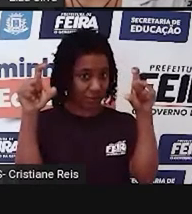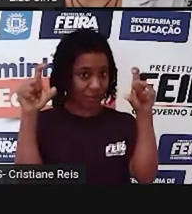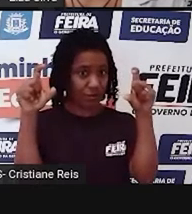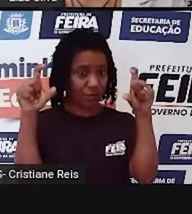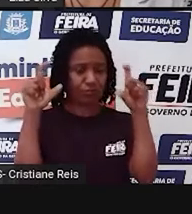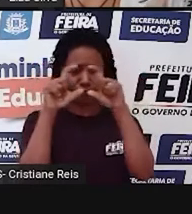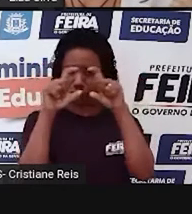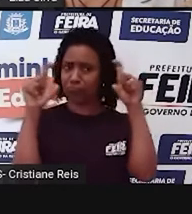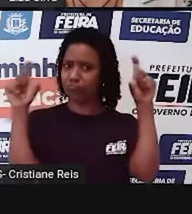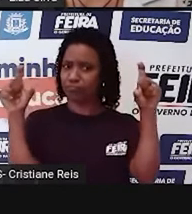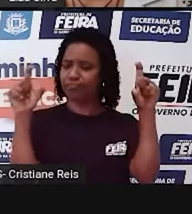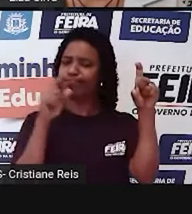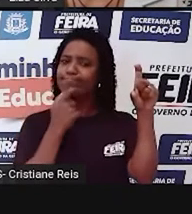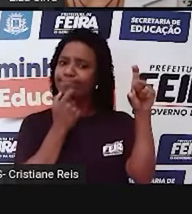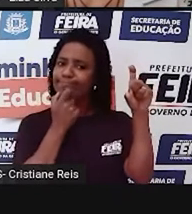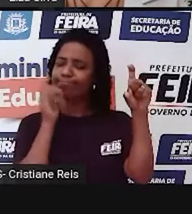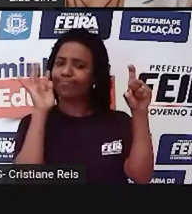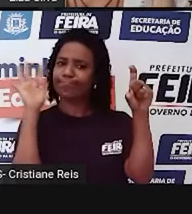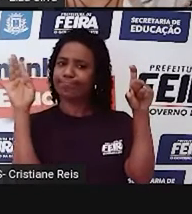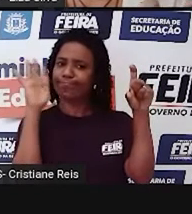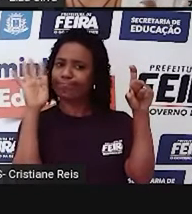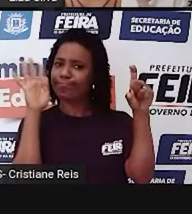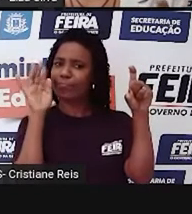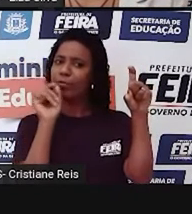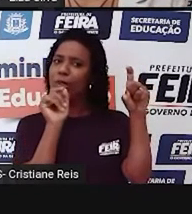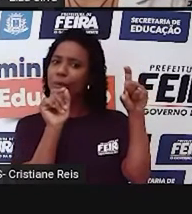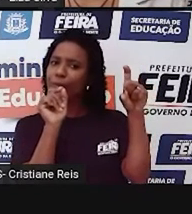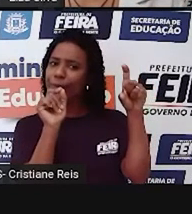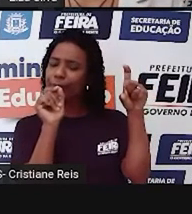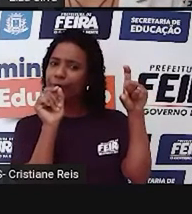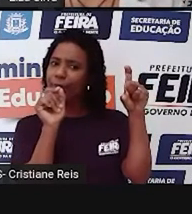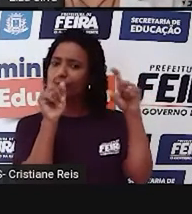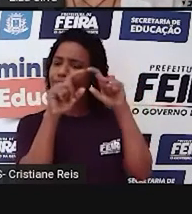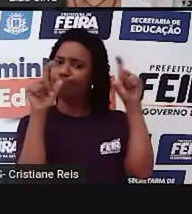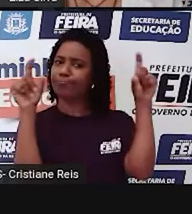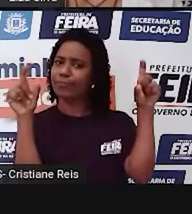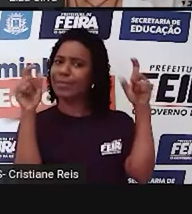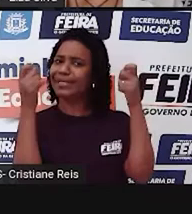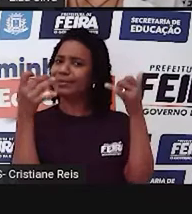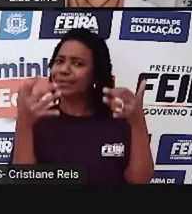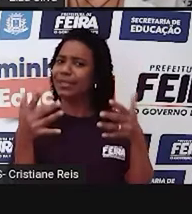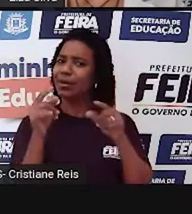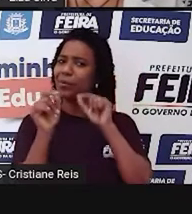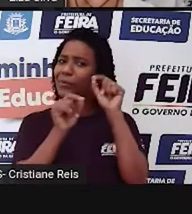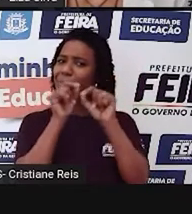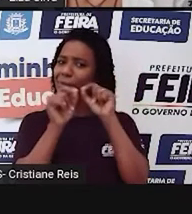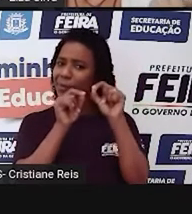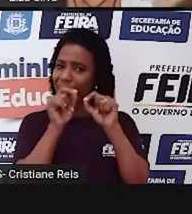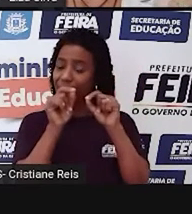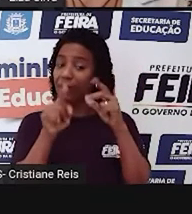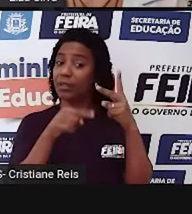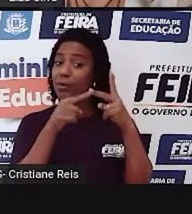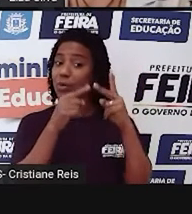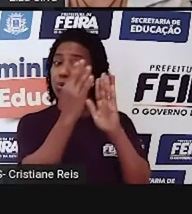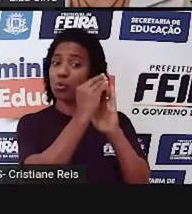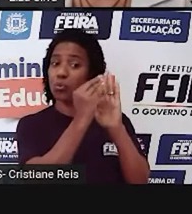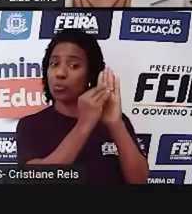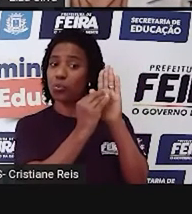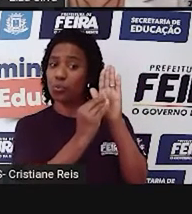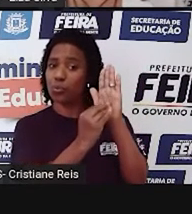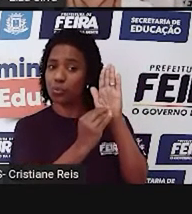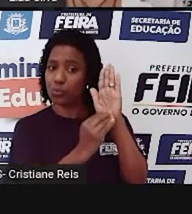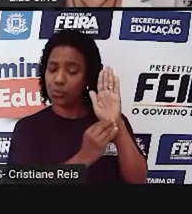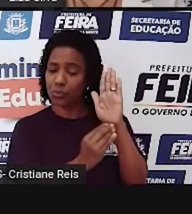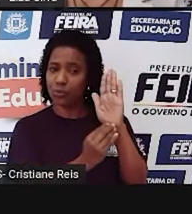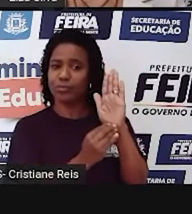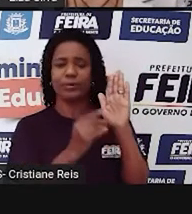conhecimentos sobre o tema e depois levante hipóteses sobre o conteúdo do texto. O texto que eu exibi